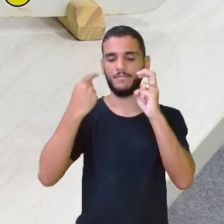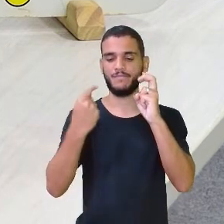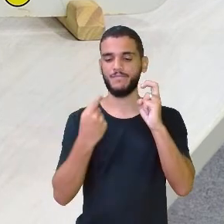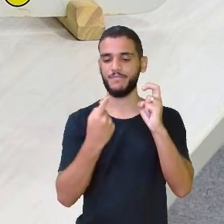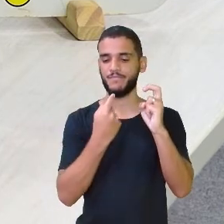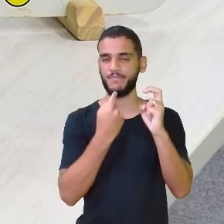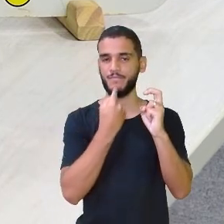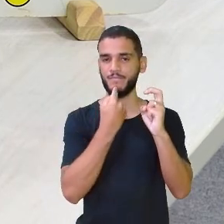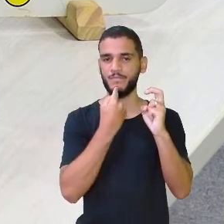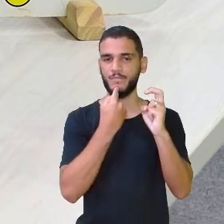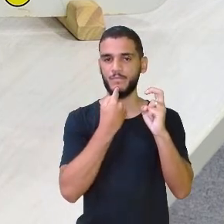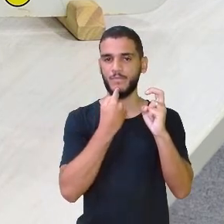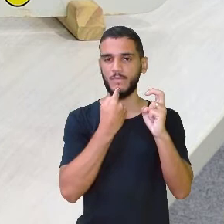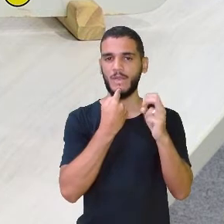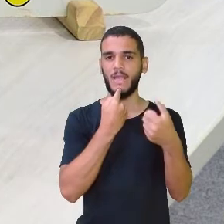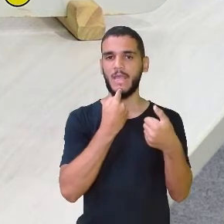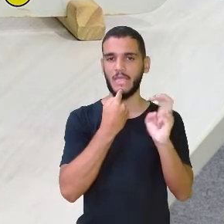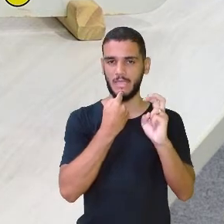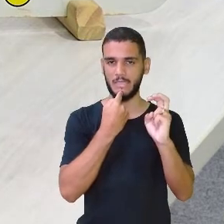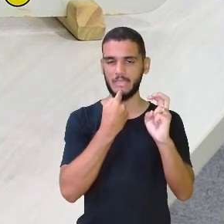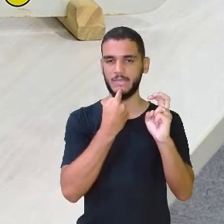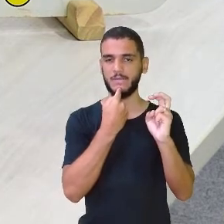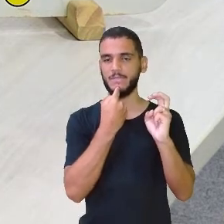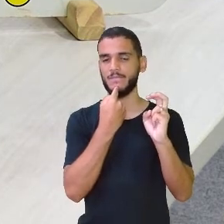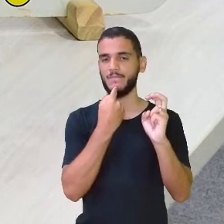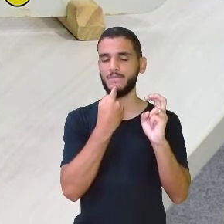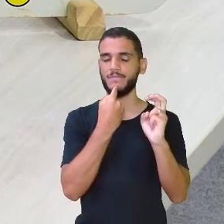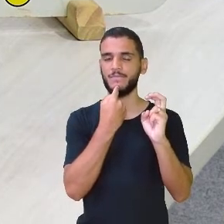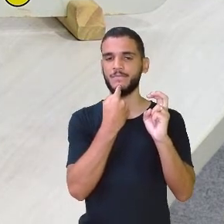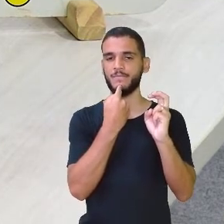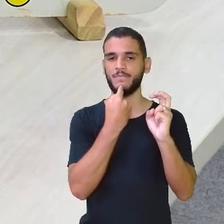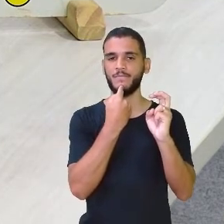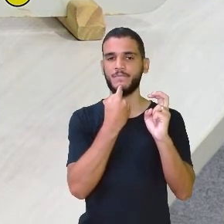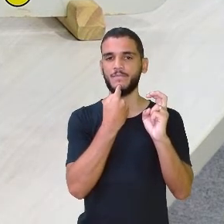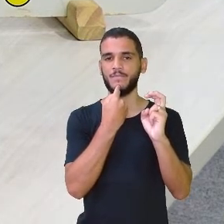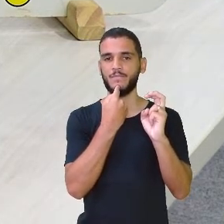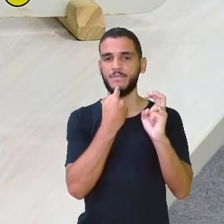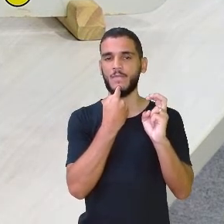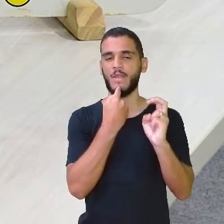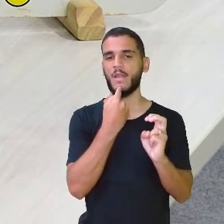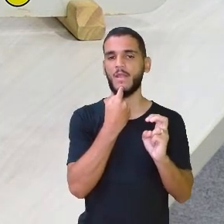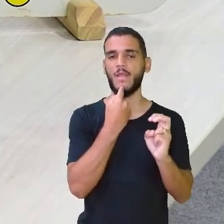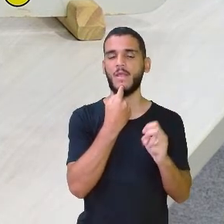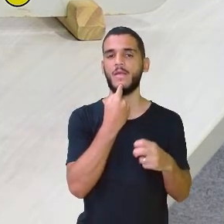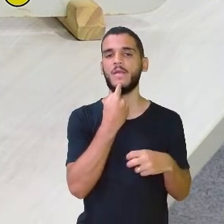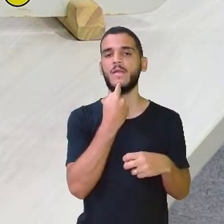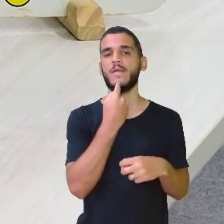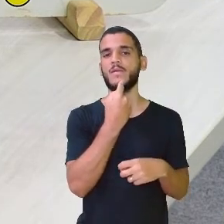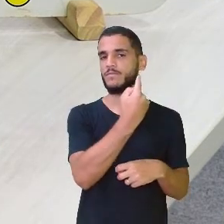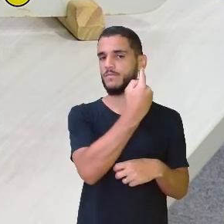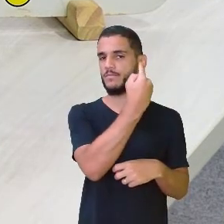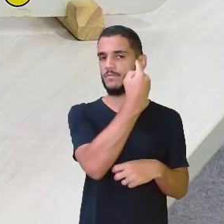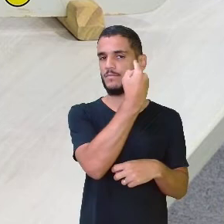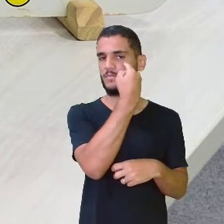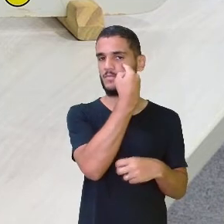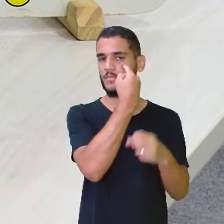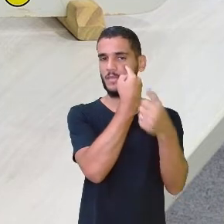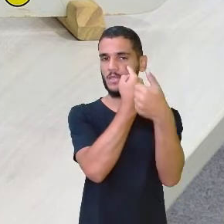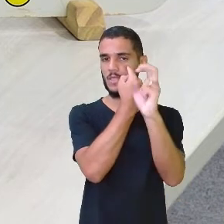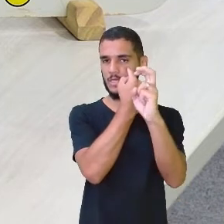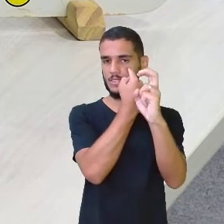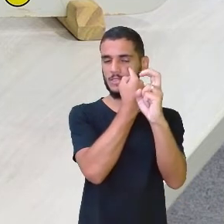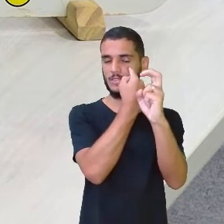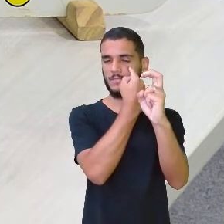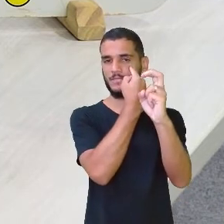minutos, ó... 5, 10, 15. Ih, deu 30. A terceira parada, 5, 10, 15. Deu 45